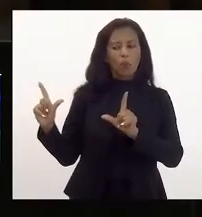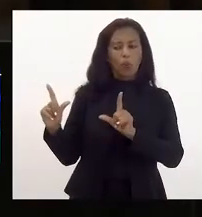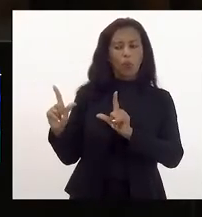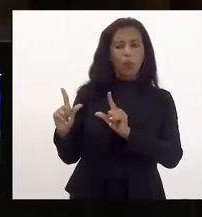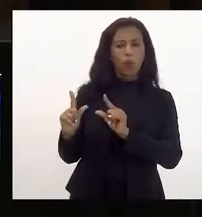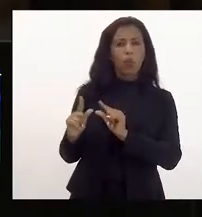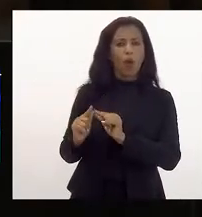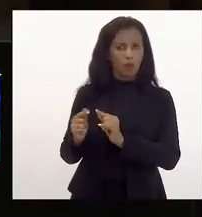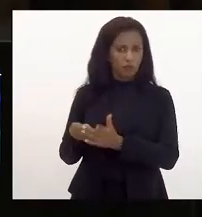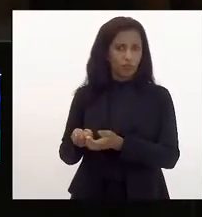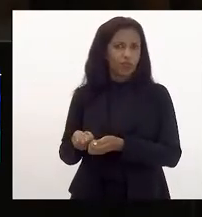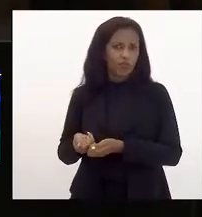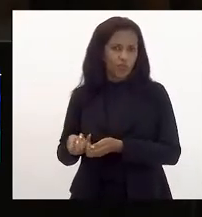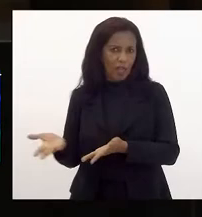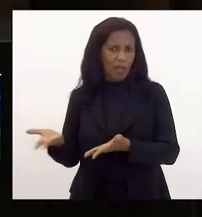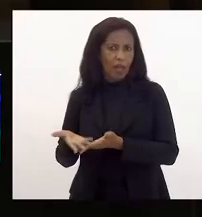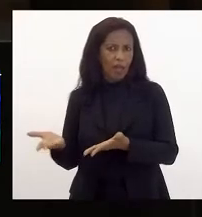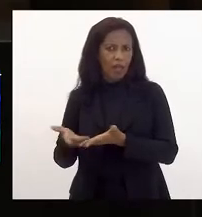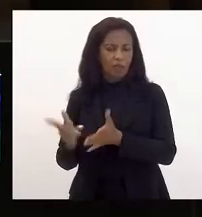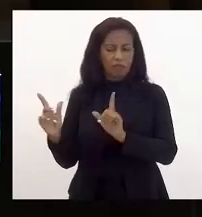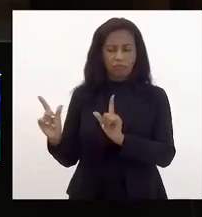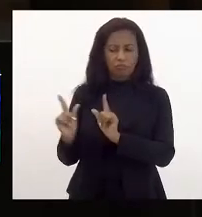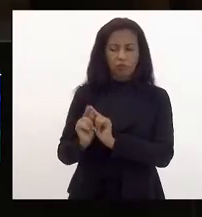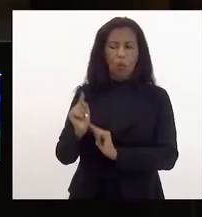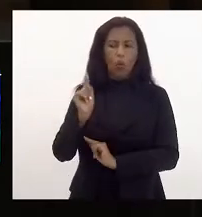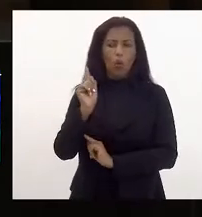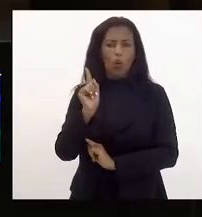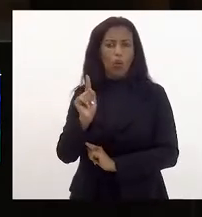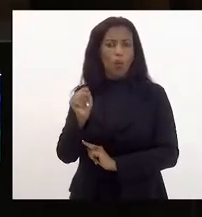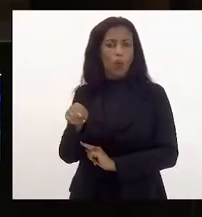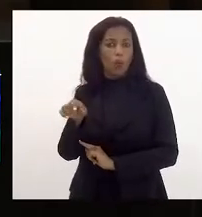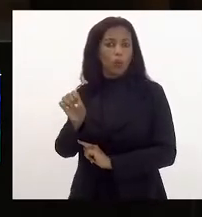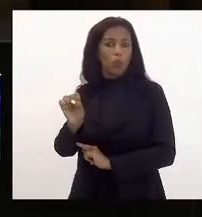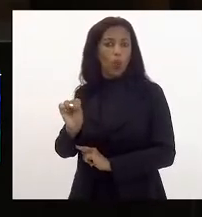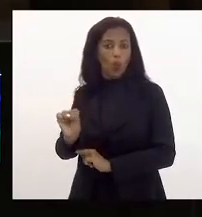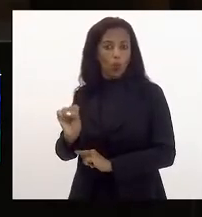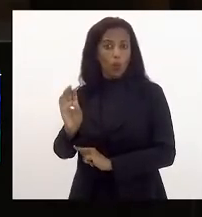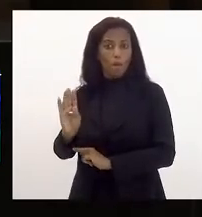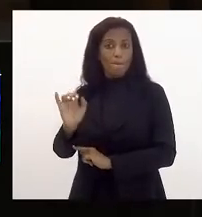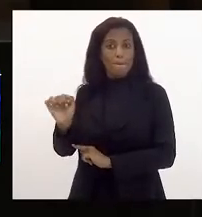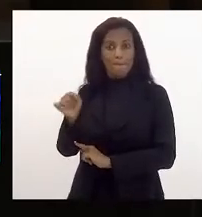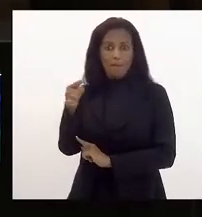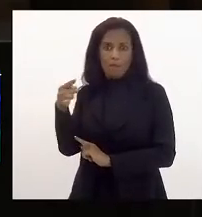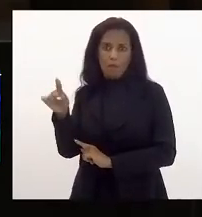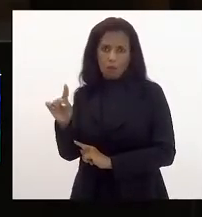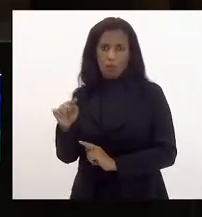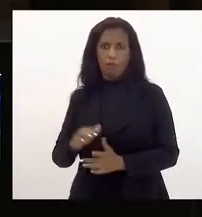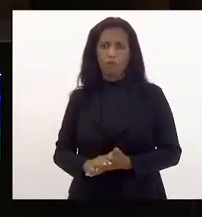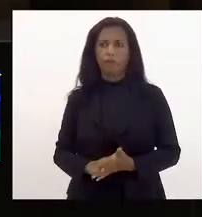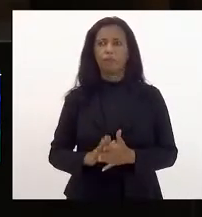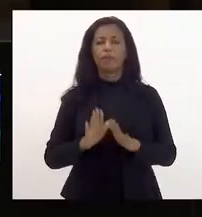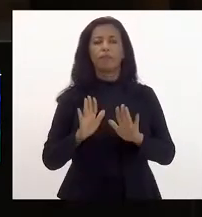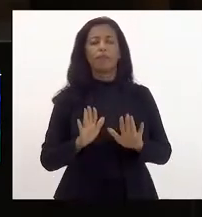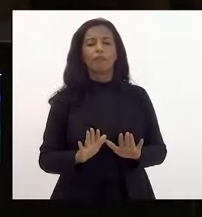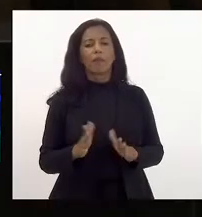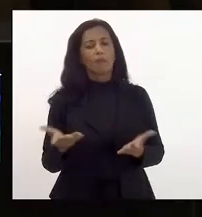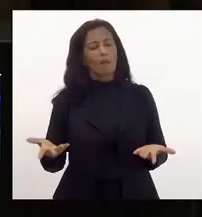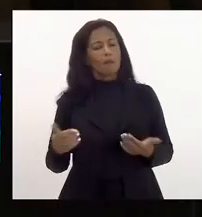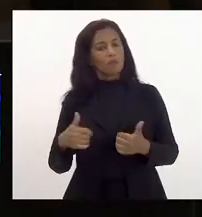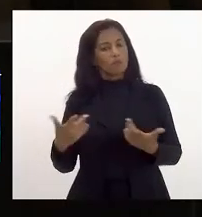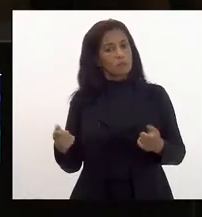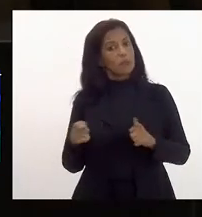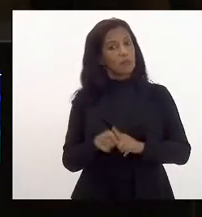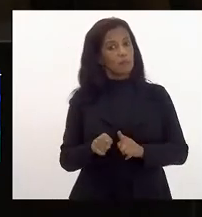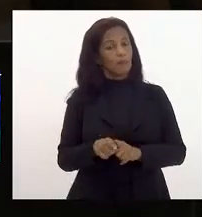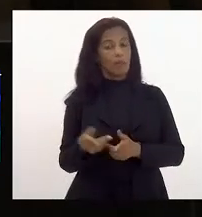despesas há uma redução de 1,8 bilhão mas é evidente